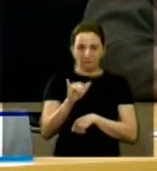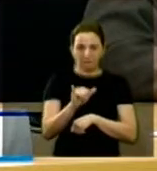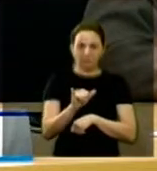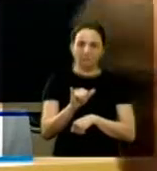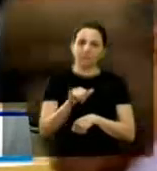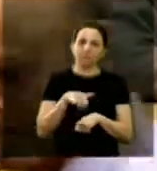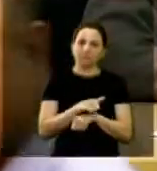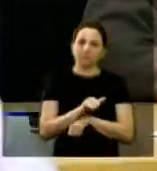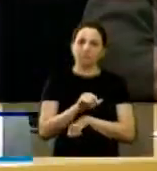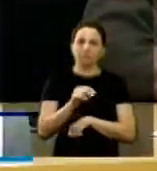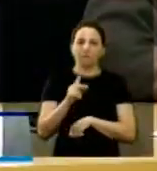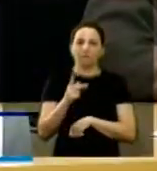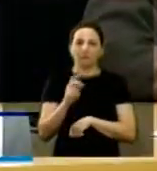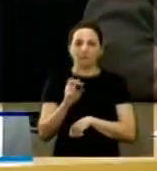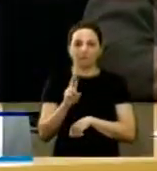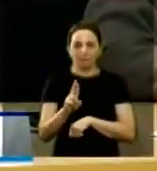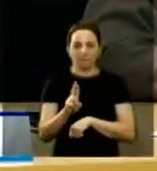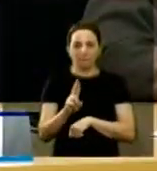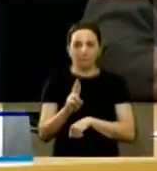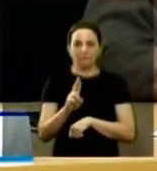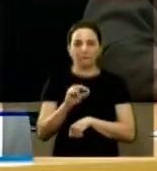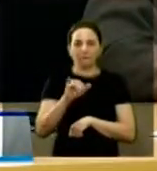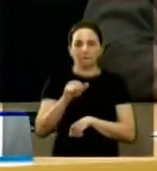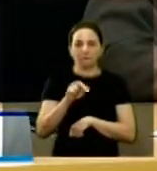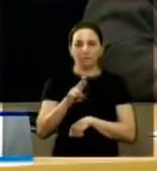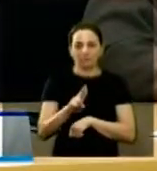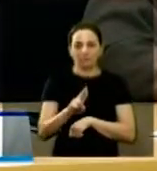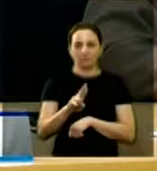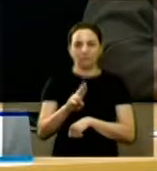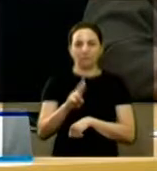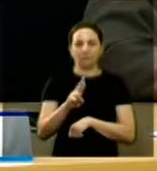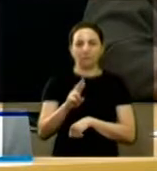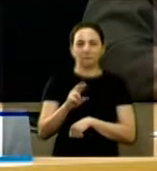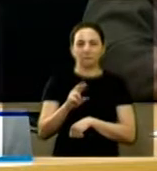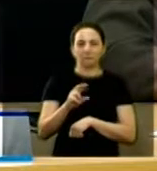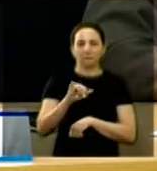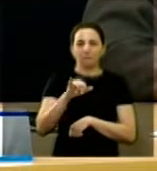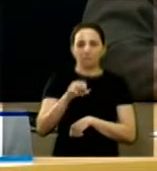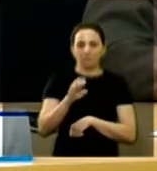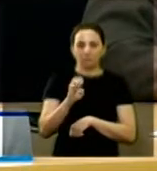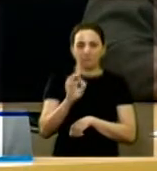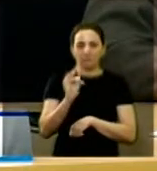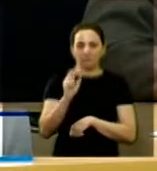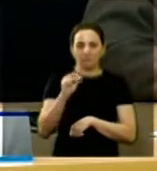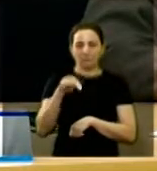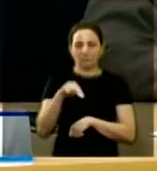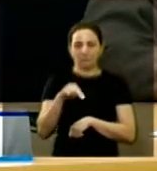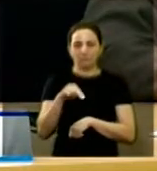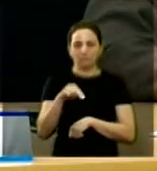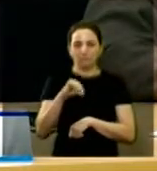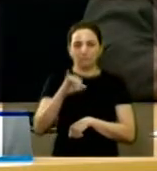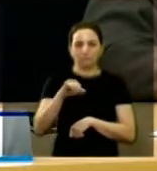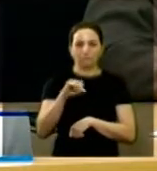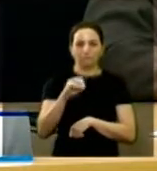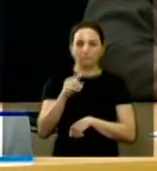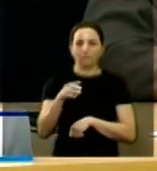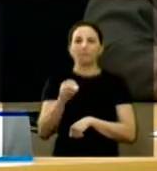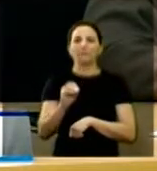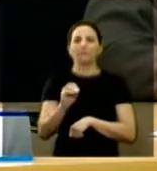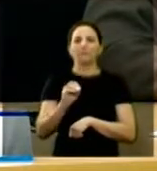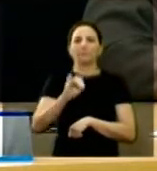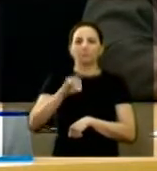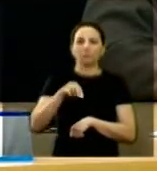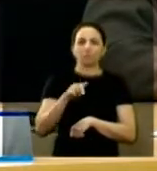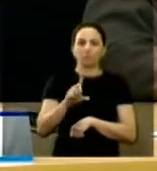Ausente. Doutor Helder. Ausente. Jair Martinelli. Presente. Farmacêutico Jefferson Iaxuda. Presente. João Farias. Presente.